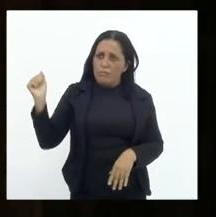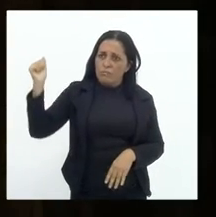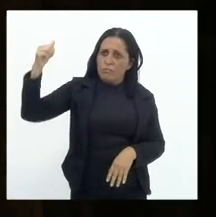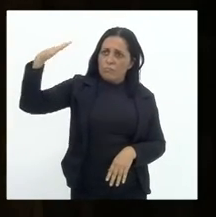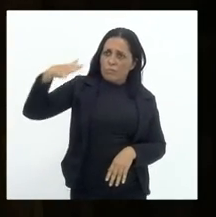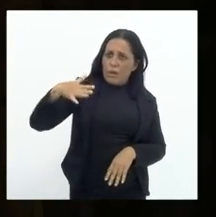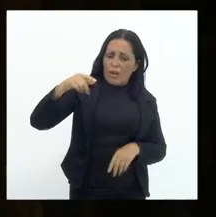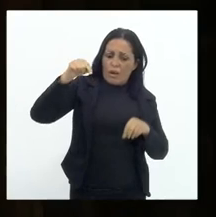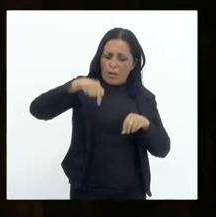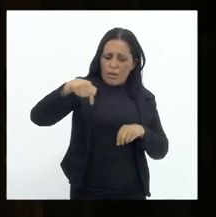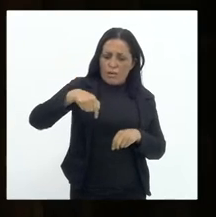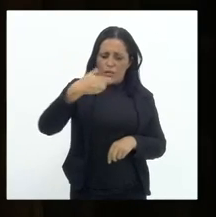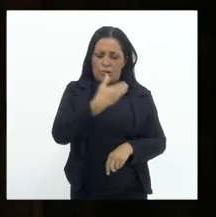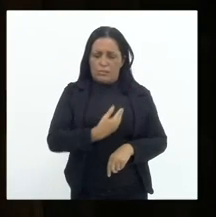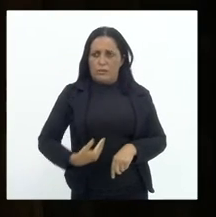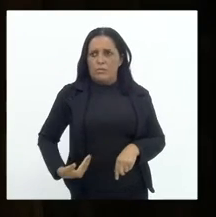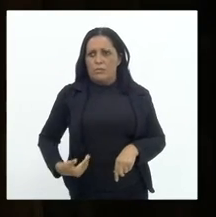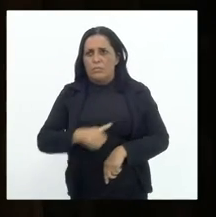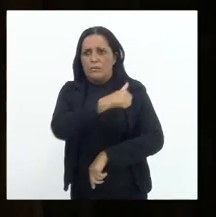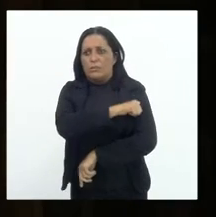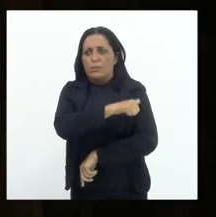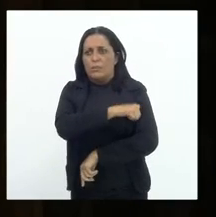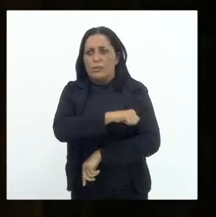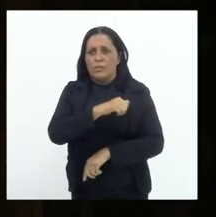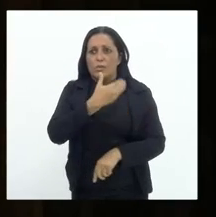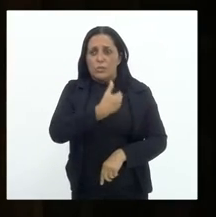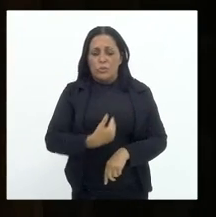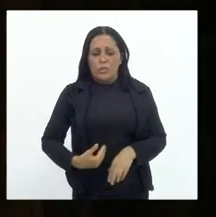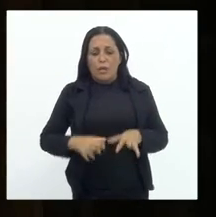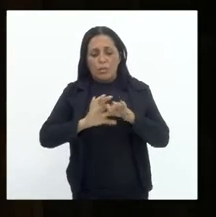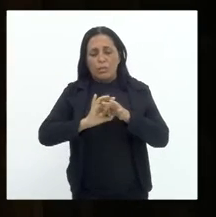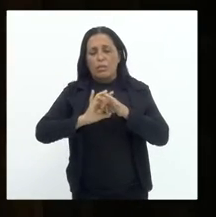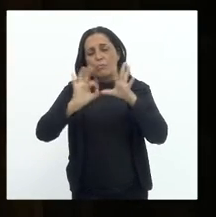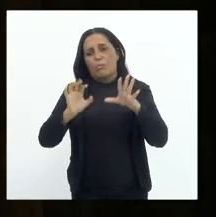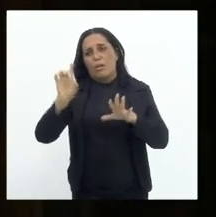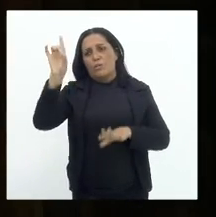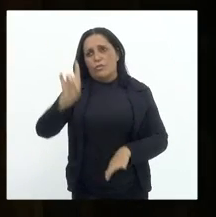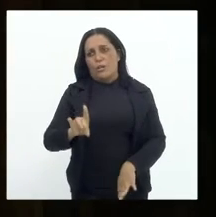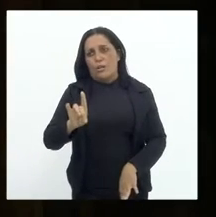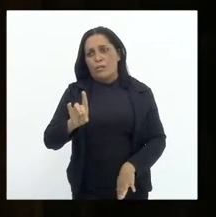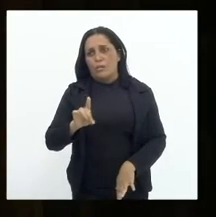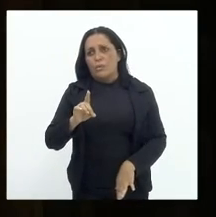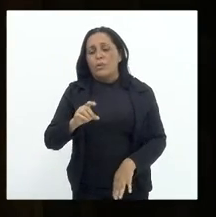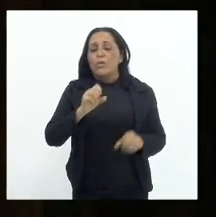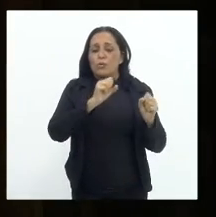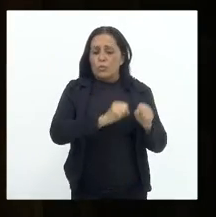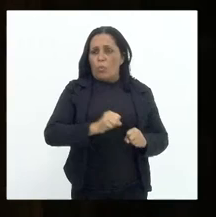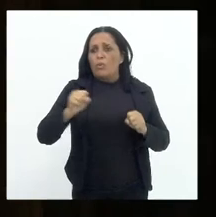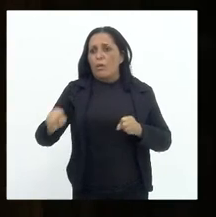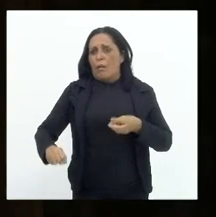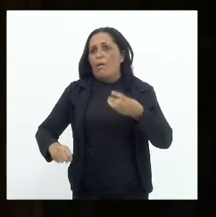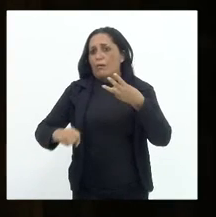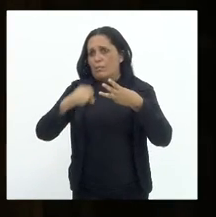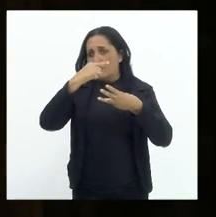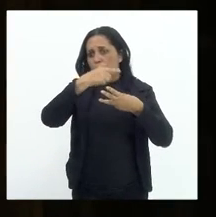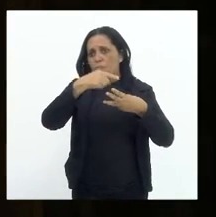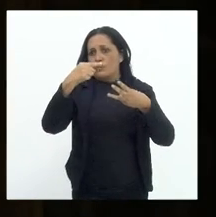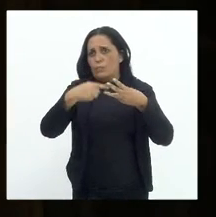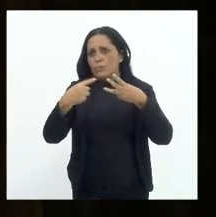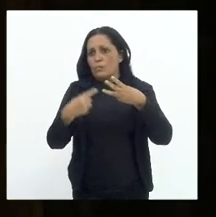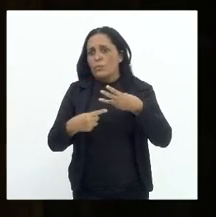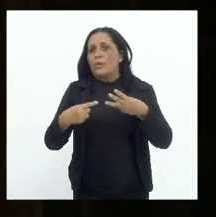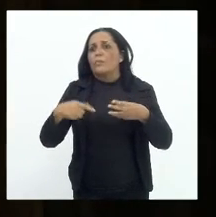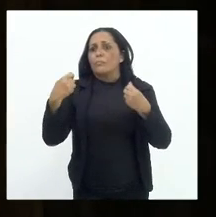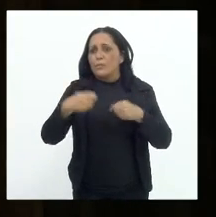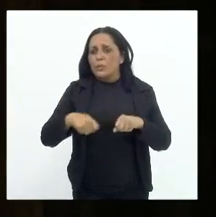do Estado do Rio de Janeiro, que é o Estado Democrático de Direito. Que os poderes sejam